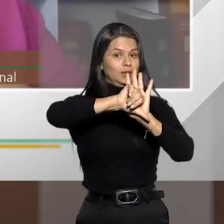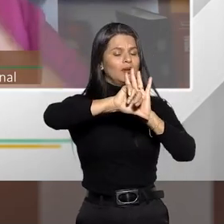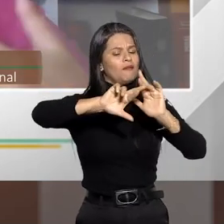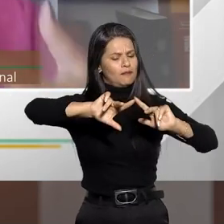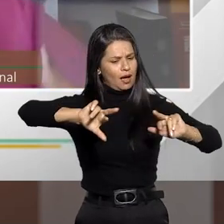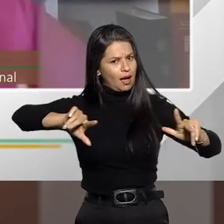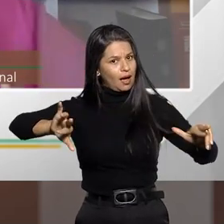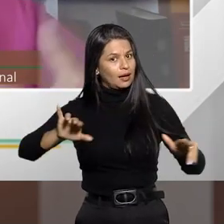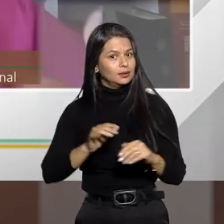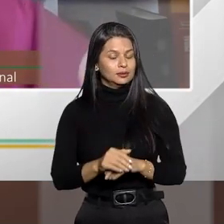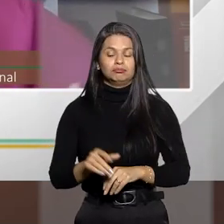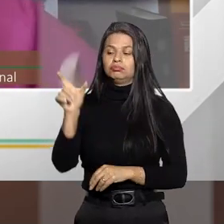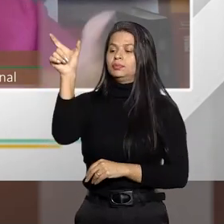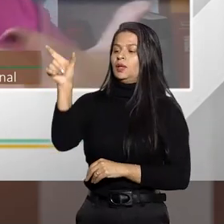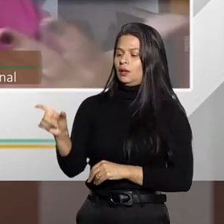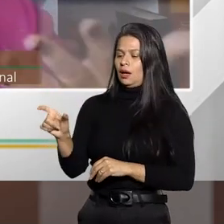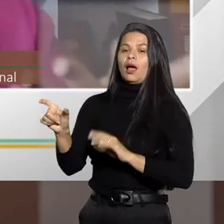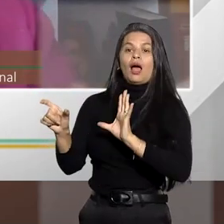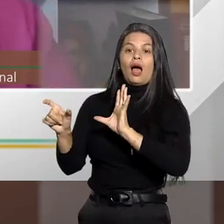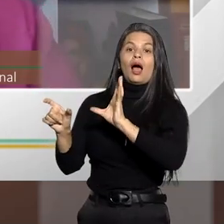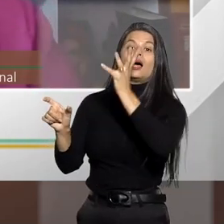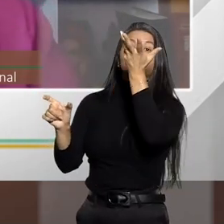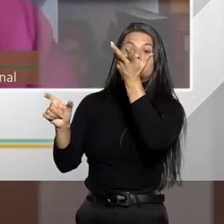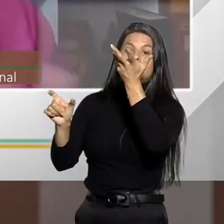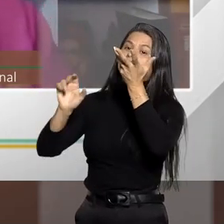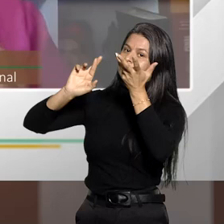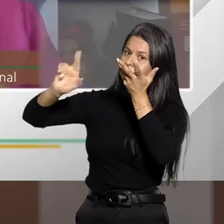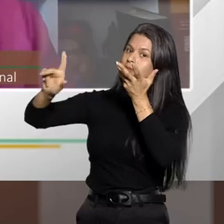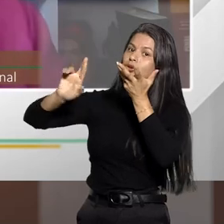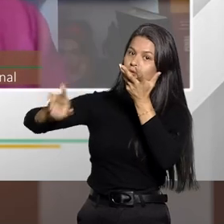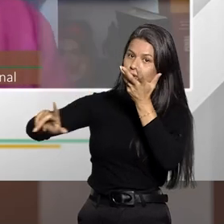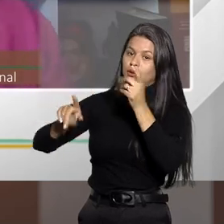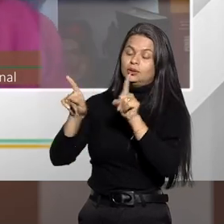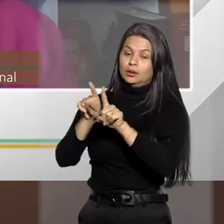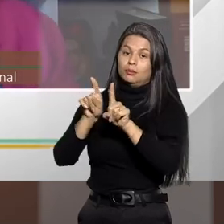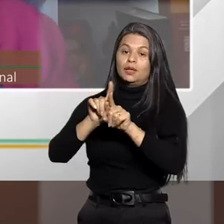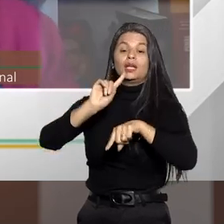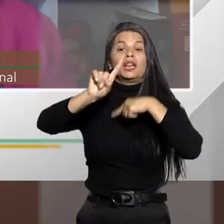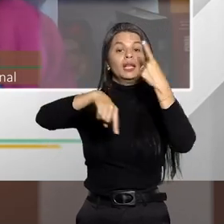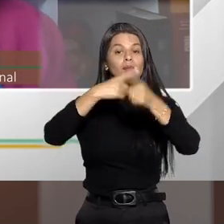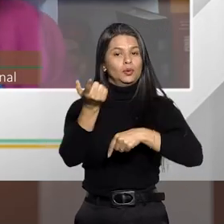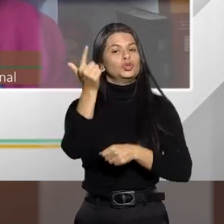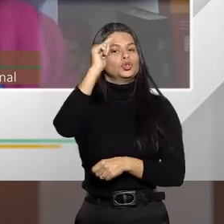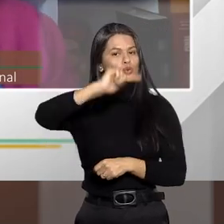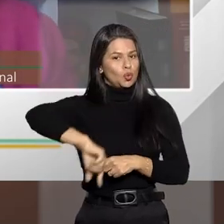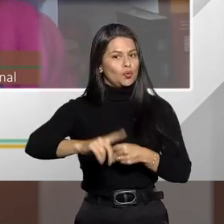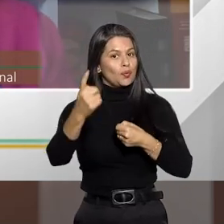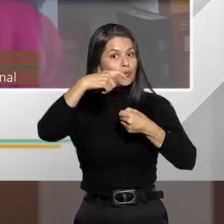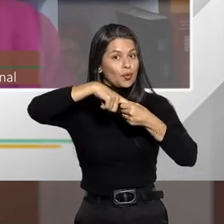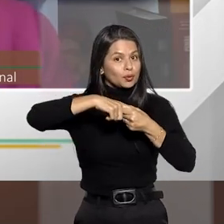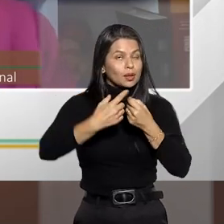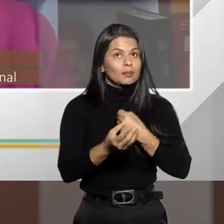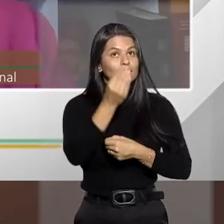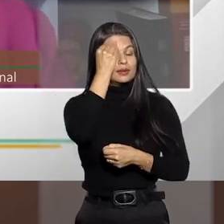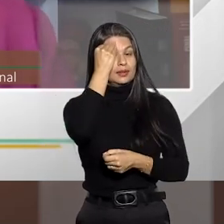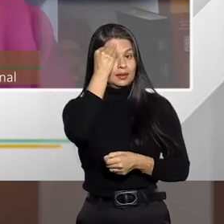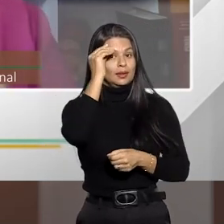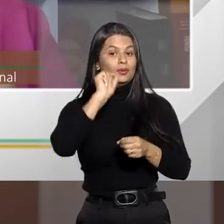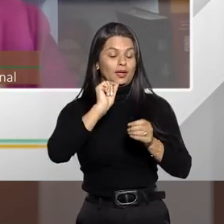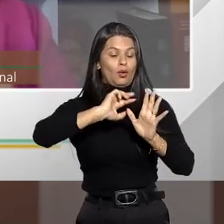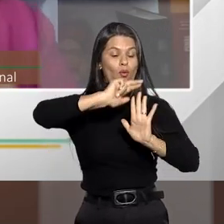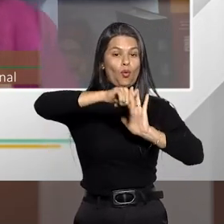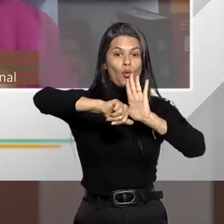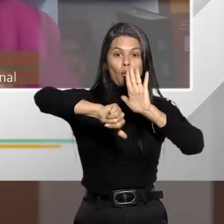praticados através de ações distintas. Depois, novamente, nós vamos voltar à definição do concurso formal,